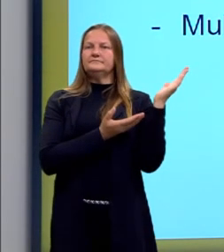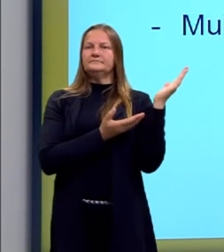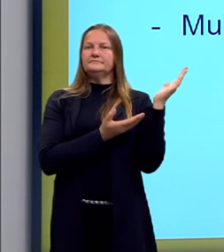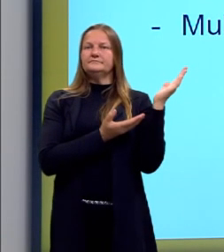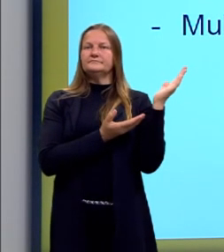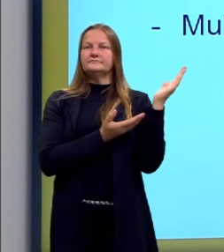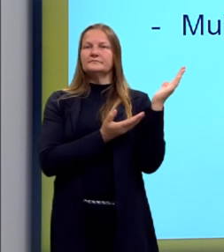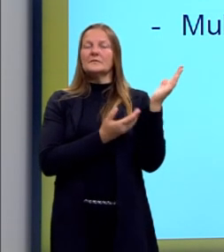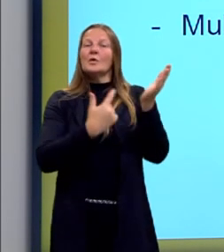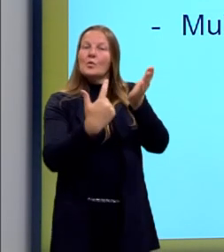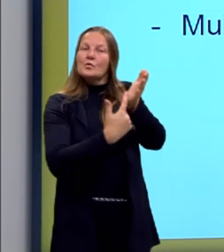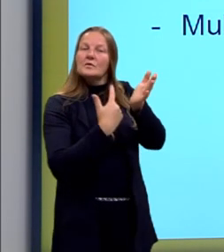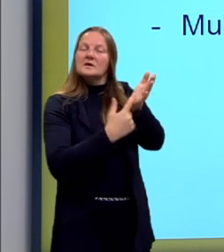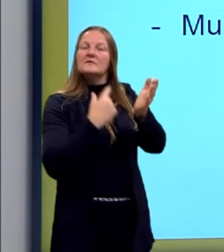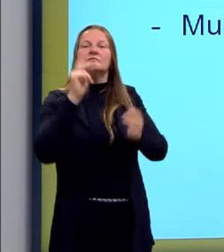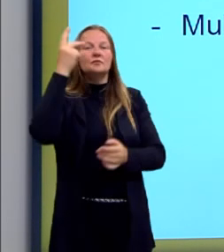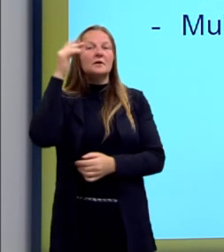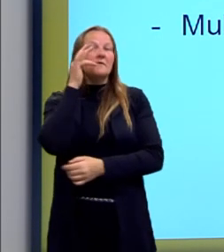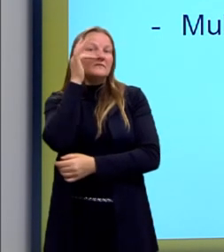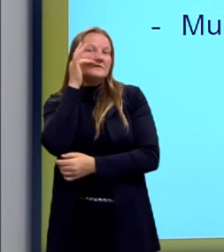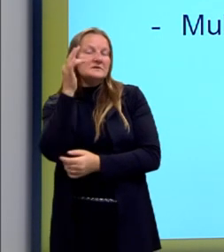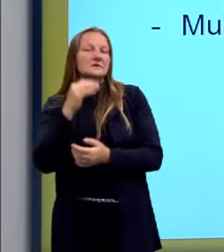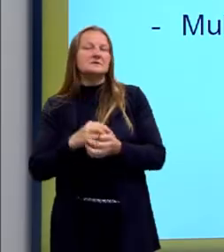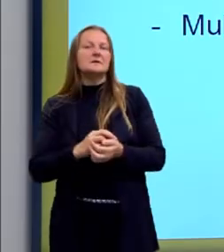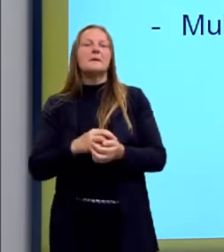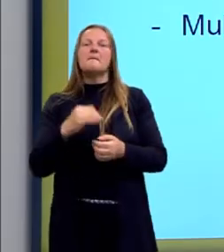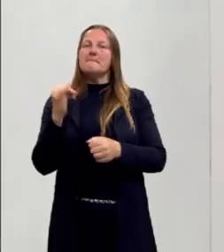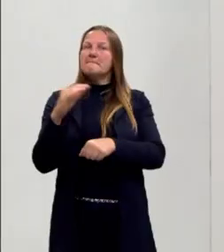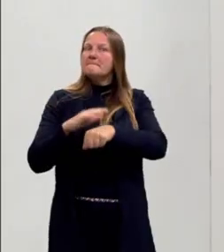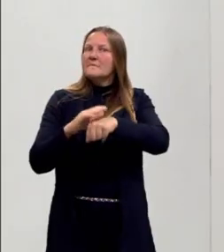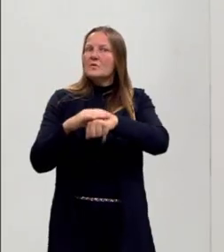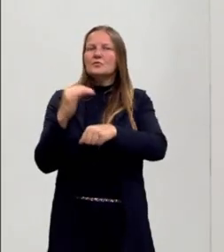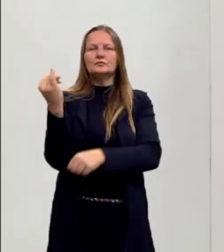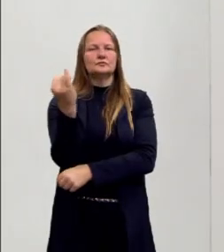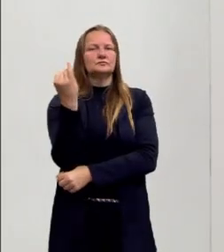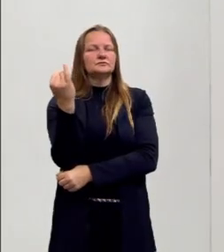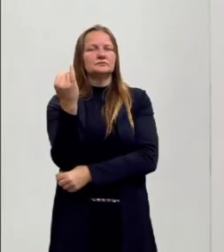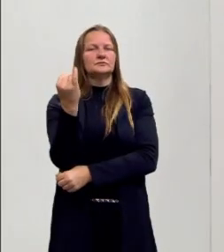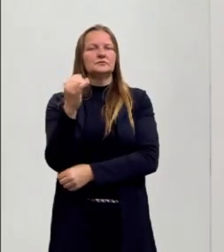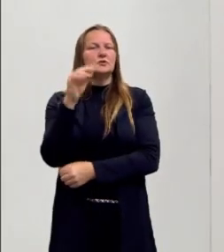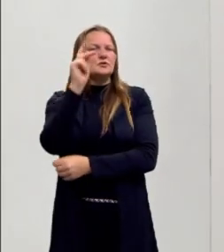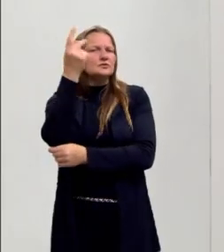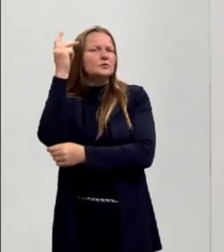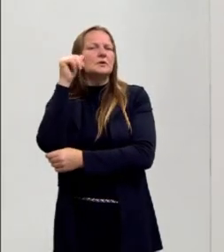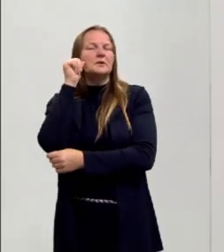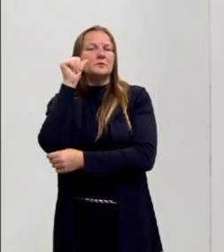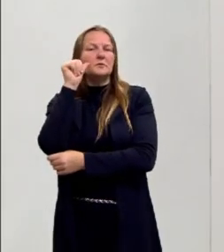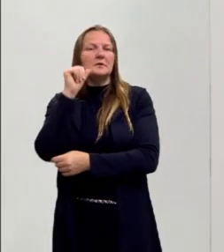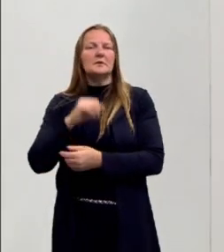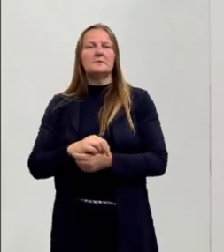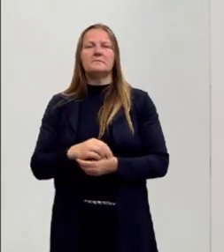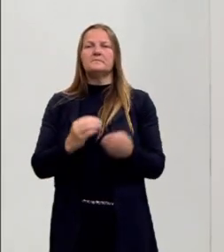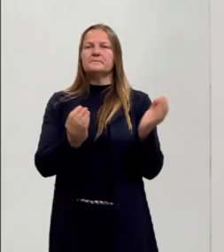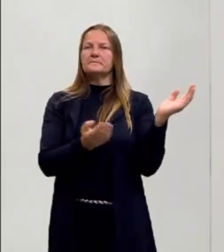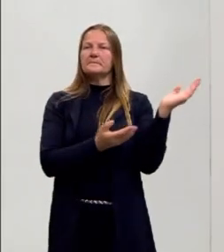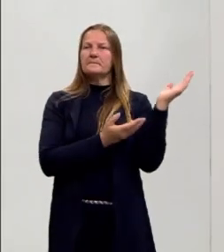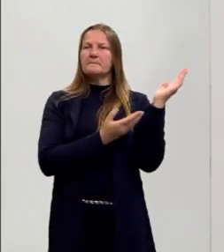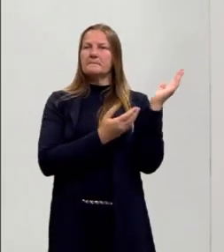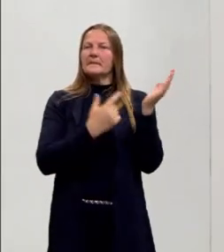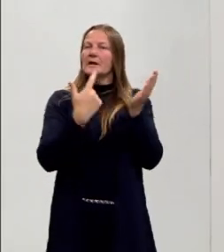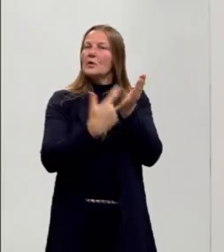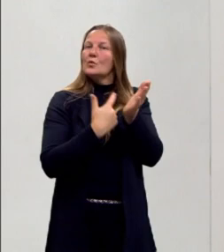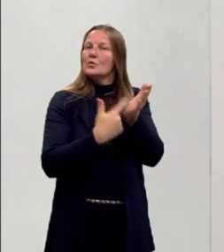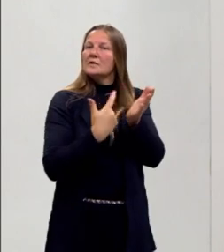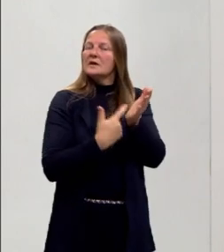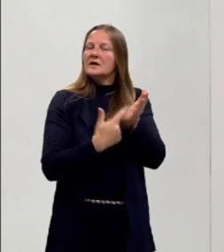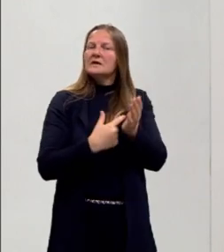livro de uma historiadora francesa que é muito proeminente no campo da história das mulheres. A Michelle Perrault, ela tem uma